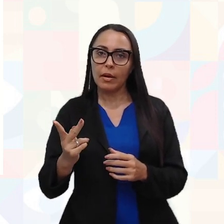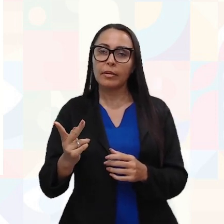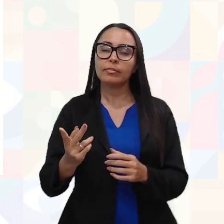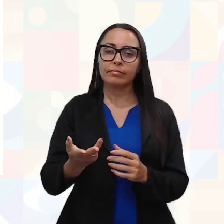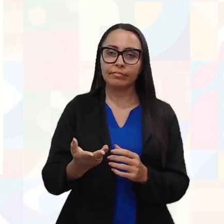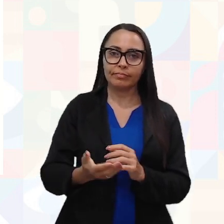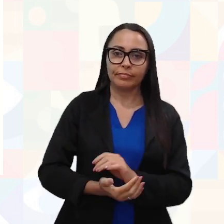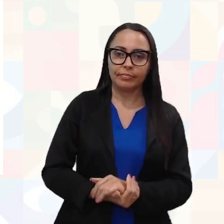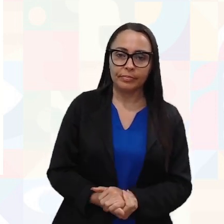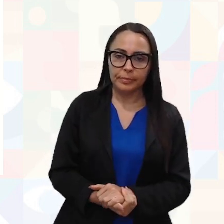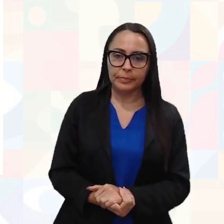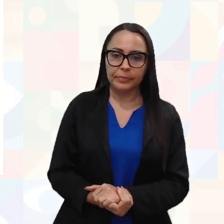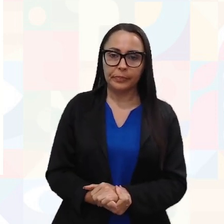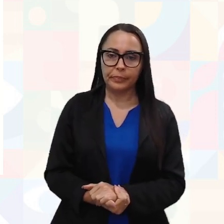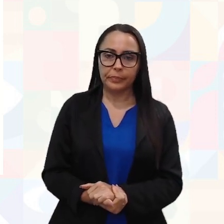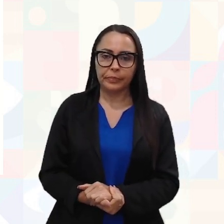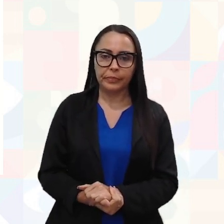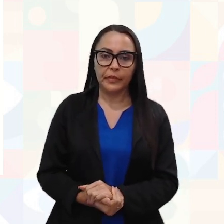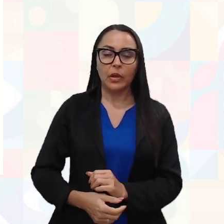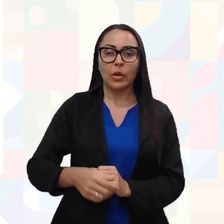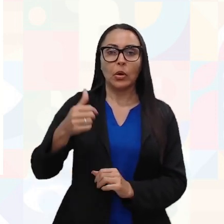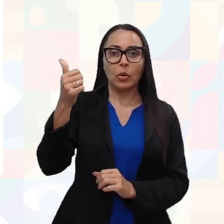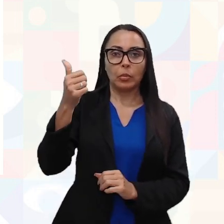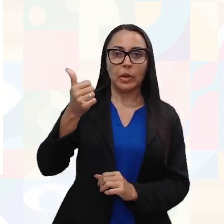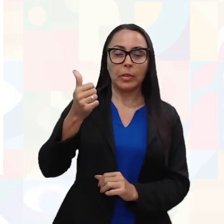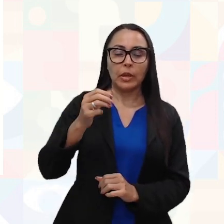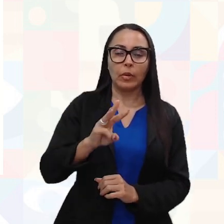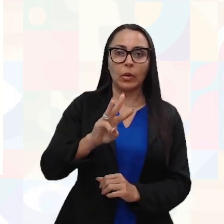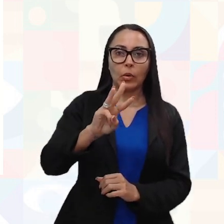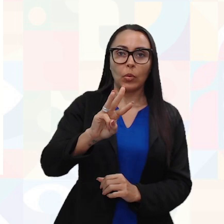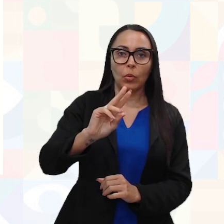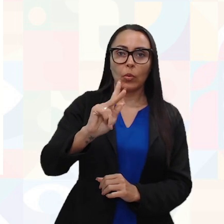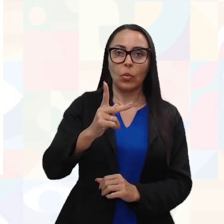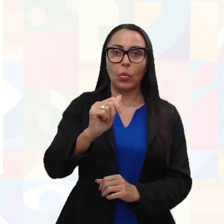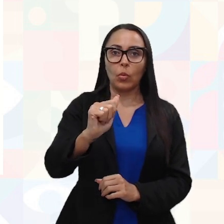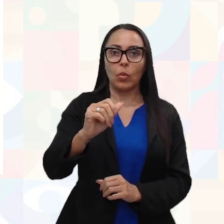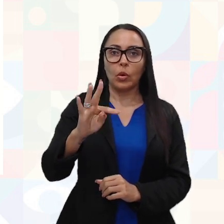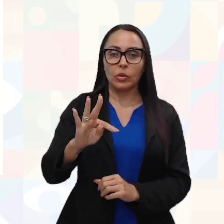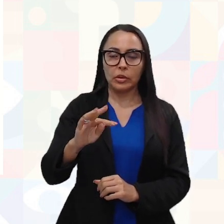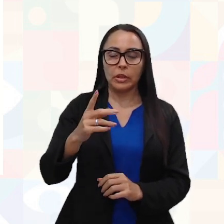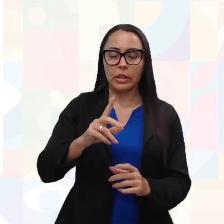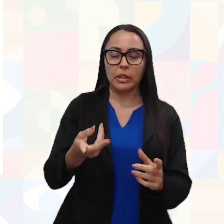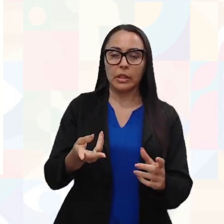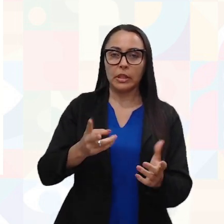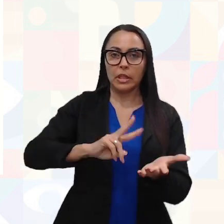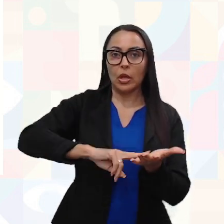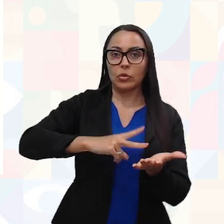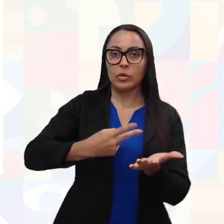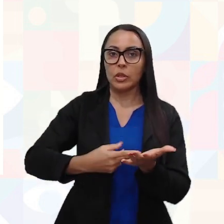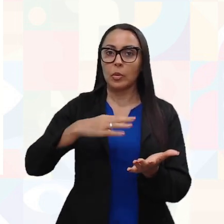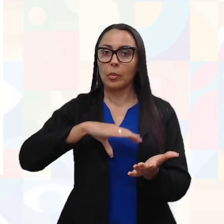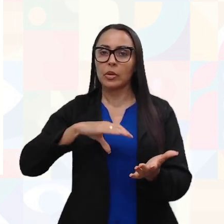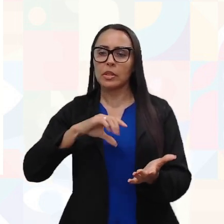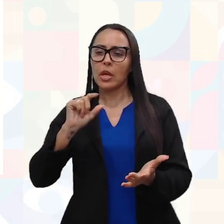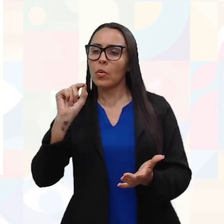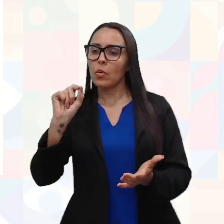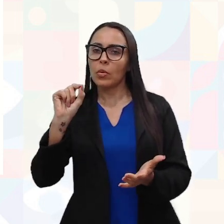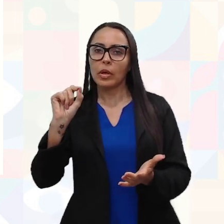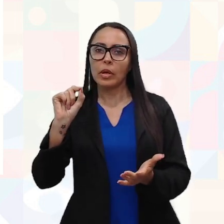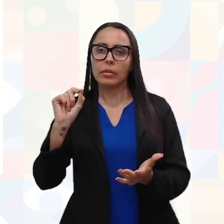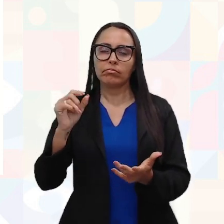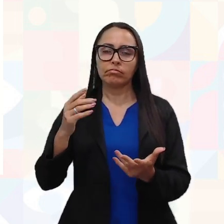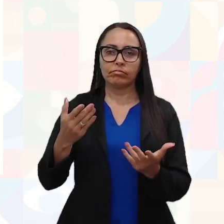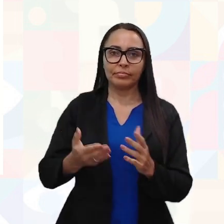começam com o H. O primeiro W é o O. Traduzido para português fica o Q. E o que quer dizer isso?